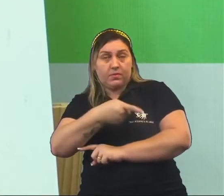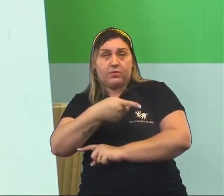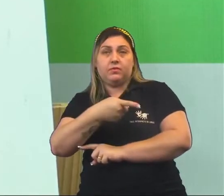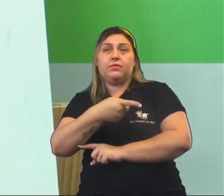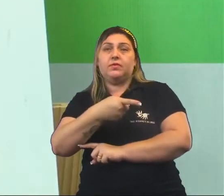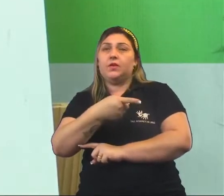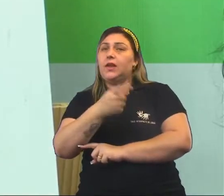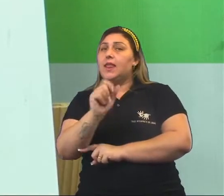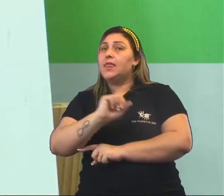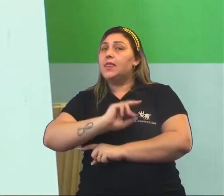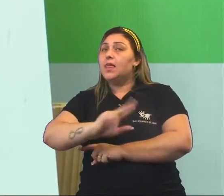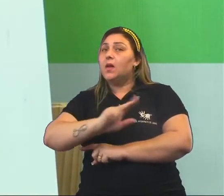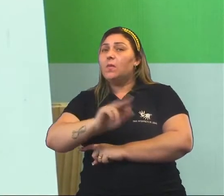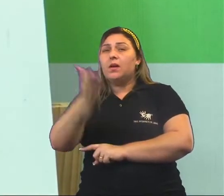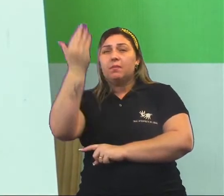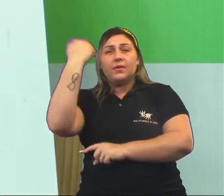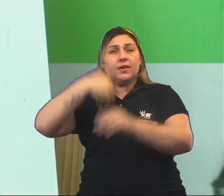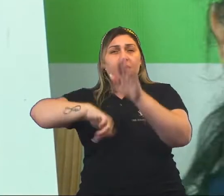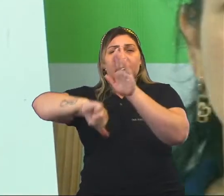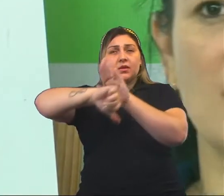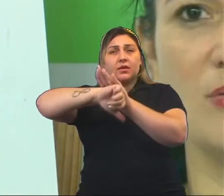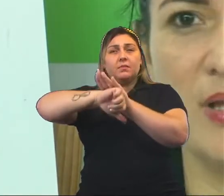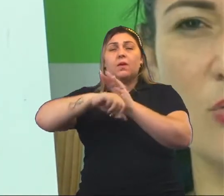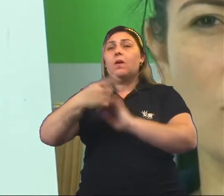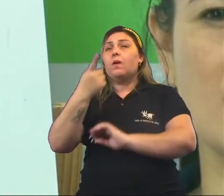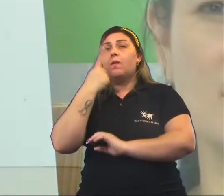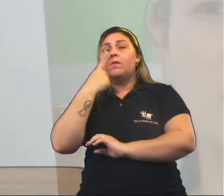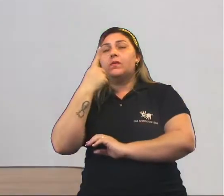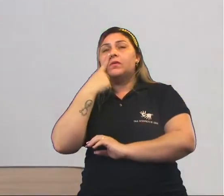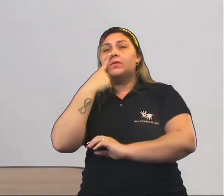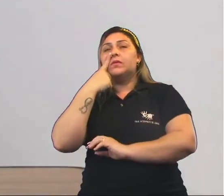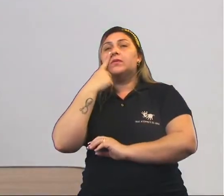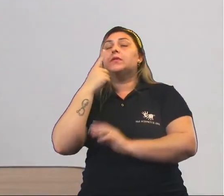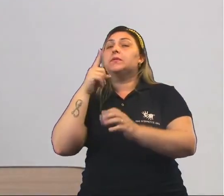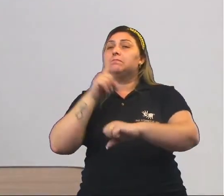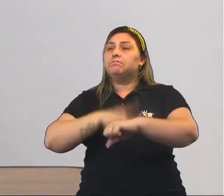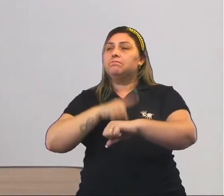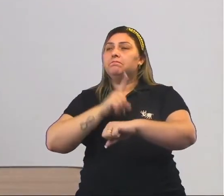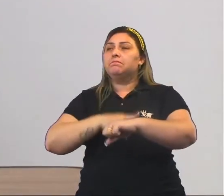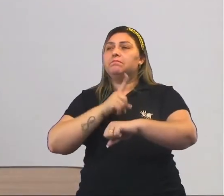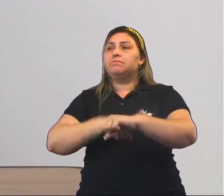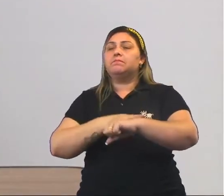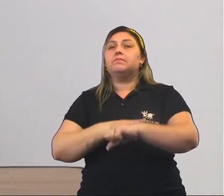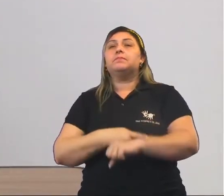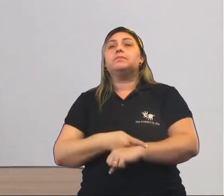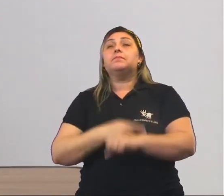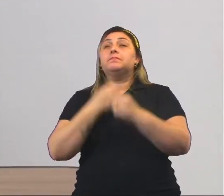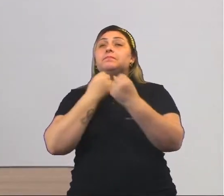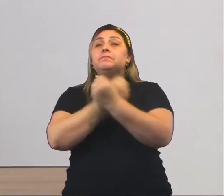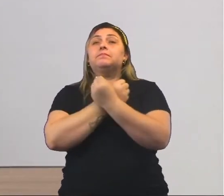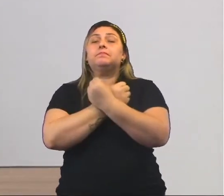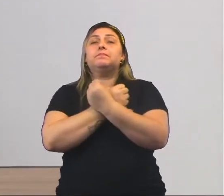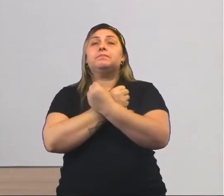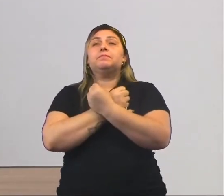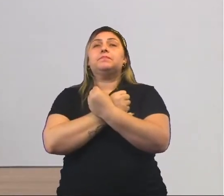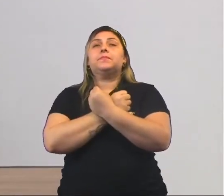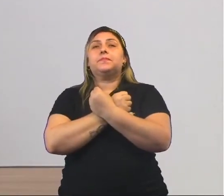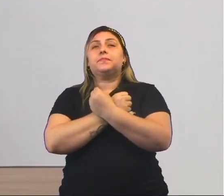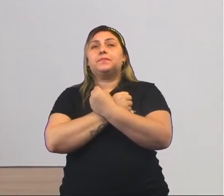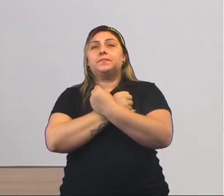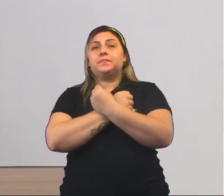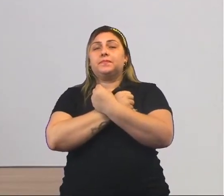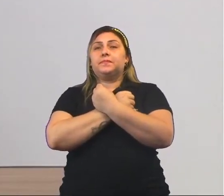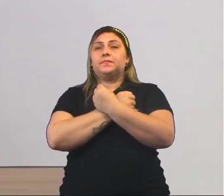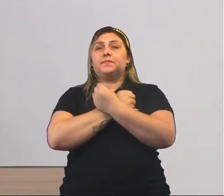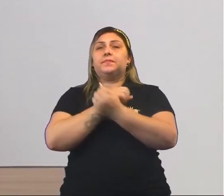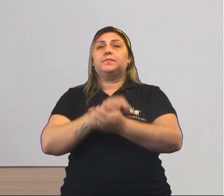isso fosse um crime. Olha só como era tratado, esse tema falando um pouco sobre a escravidão. Então, era assim como